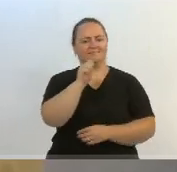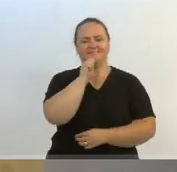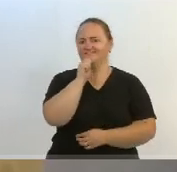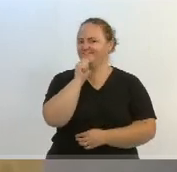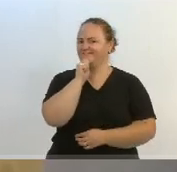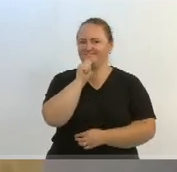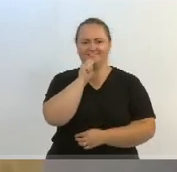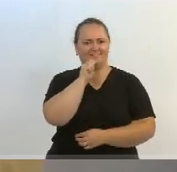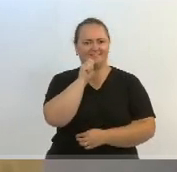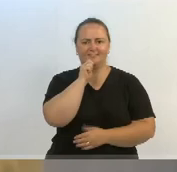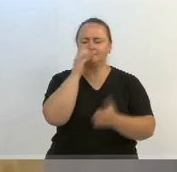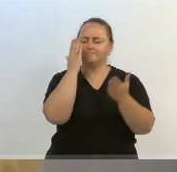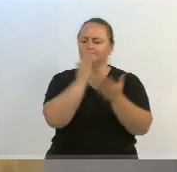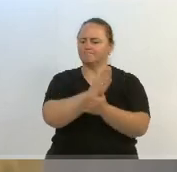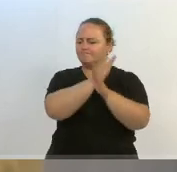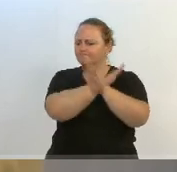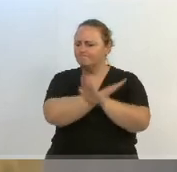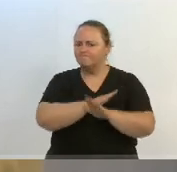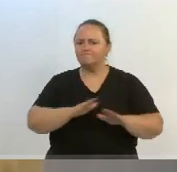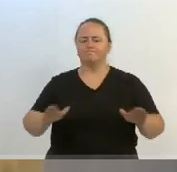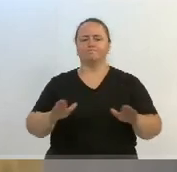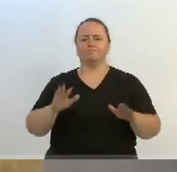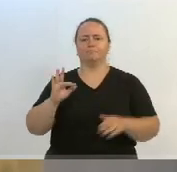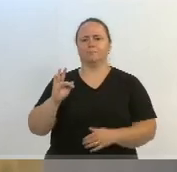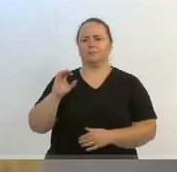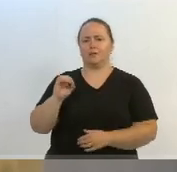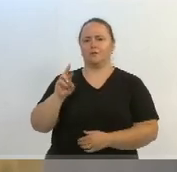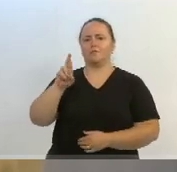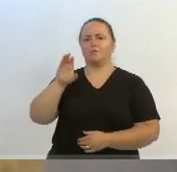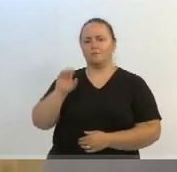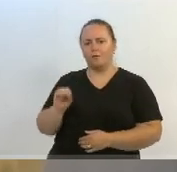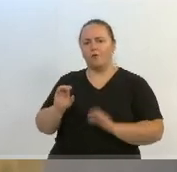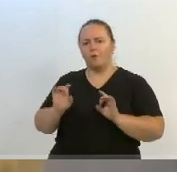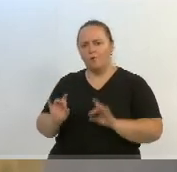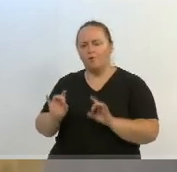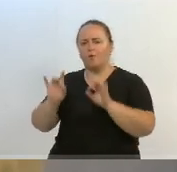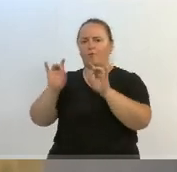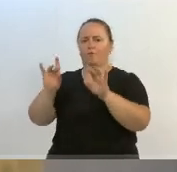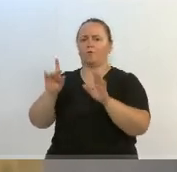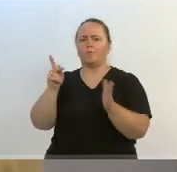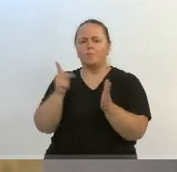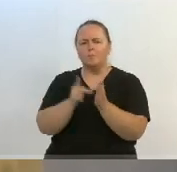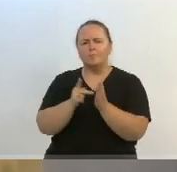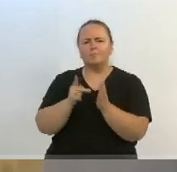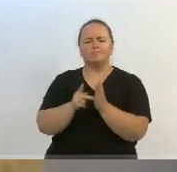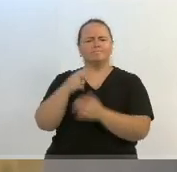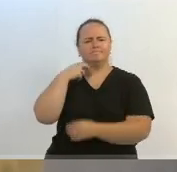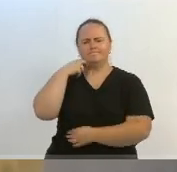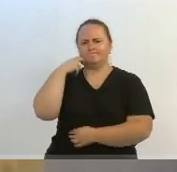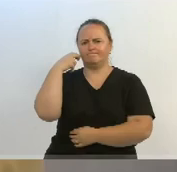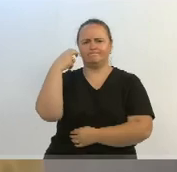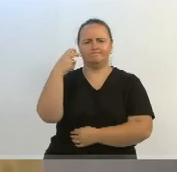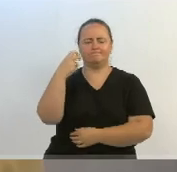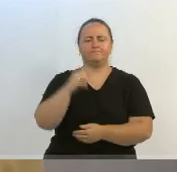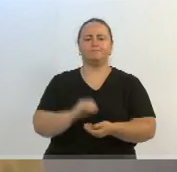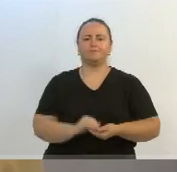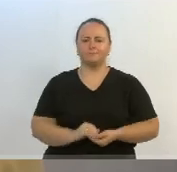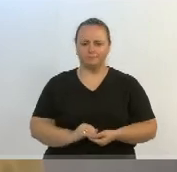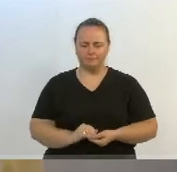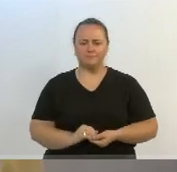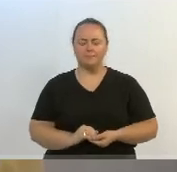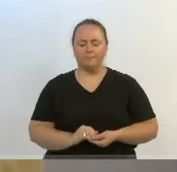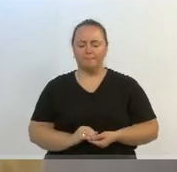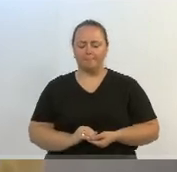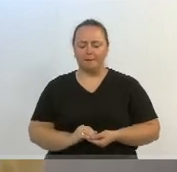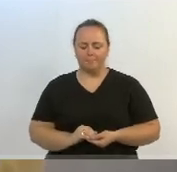acabar definitivamente com o foro privilegiado nesse país. É uma vergonha. Seria isso, então, senhores